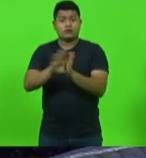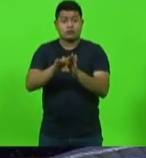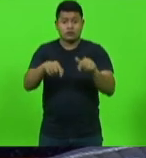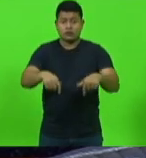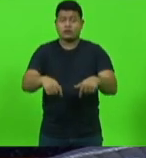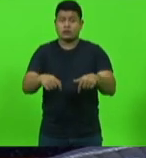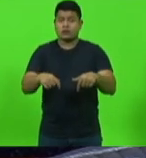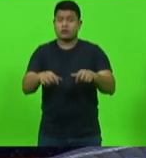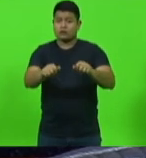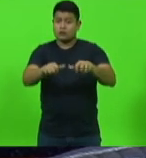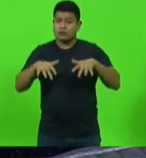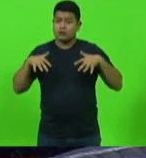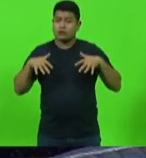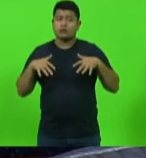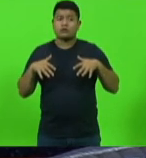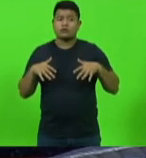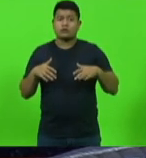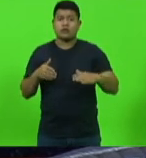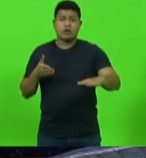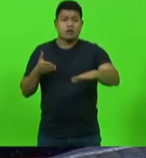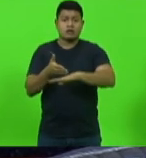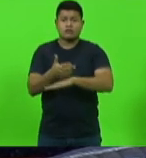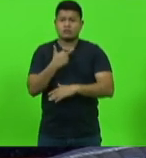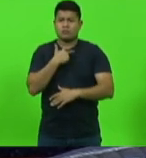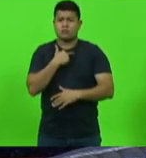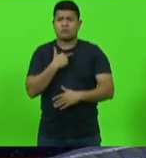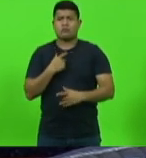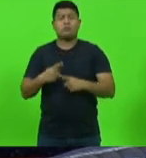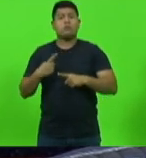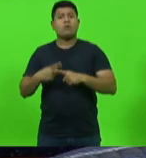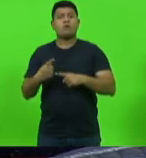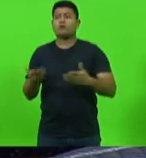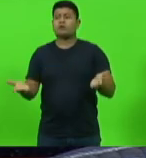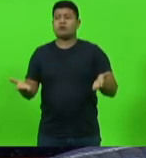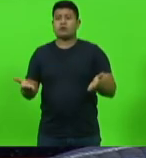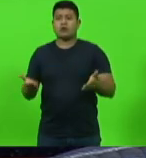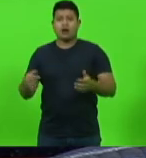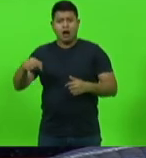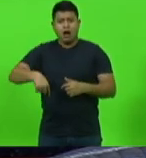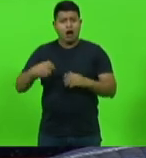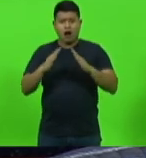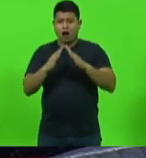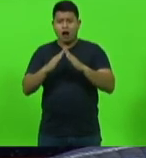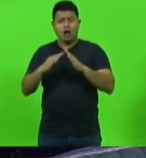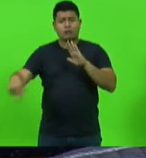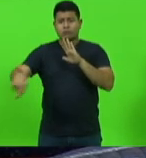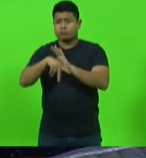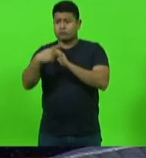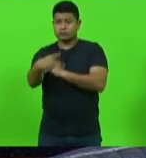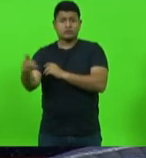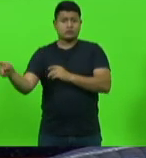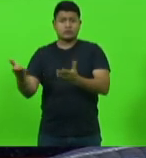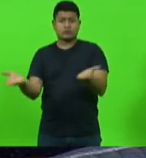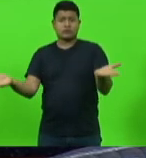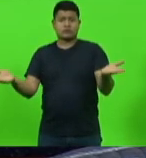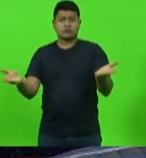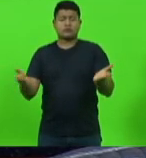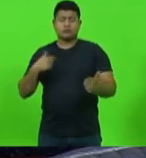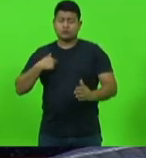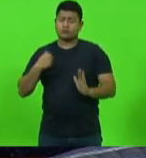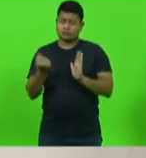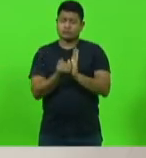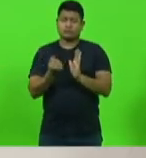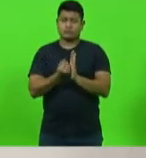Presidente. Isso aí é um negócio que não tem lógica, porque o povo não pode vir à Casa do Povo. Qual é a lógica disso aí? Então, faça o meu registro,